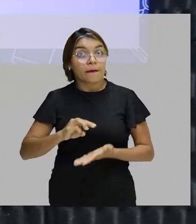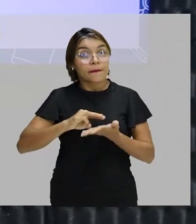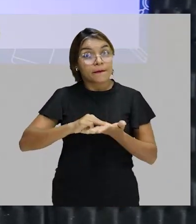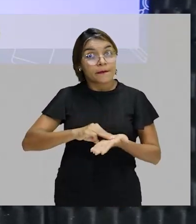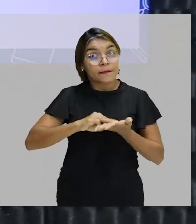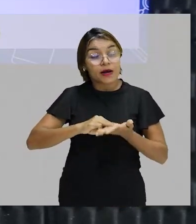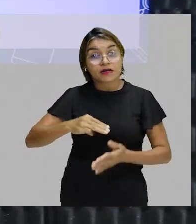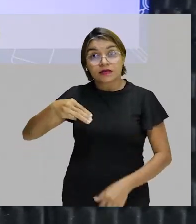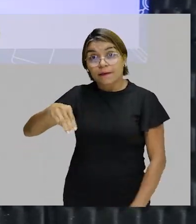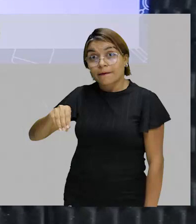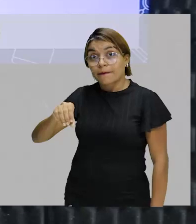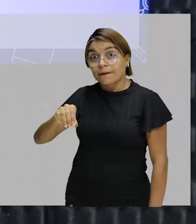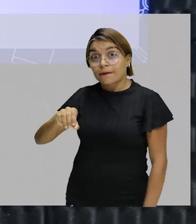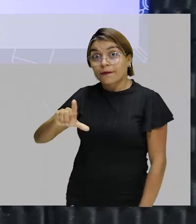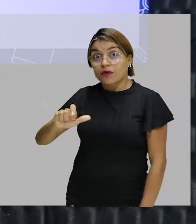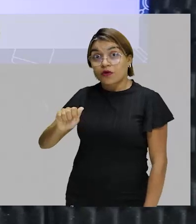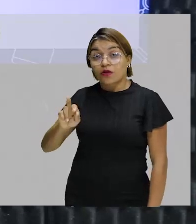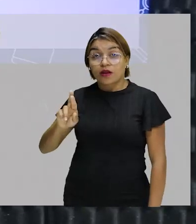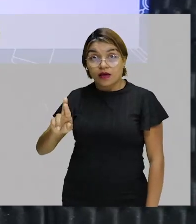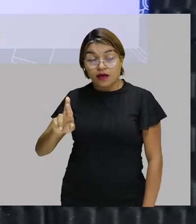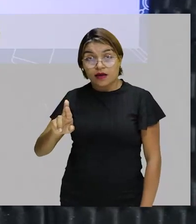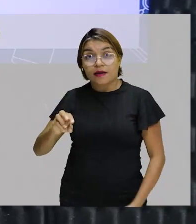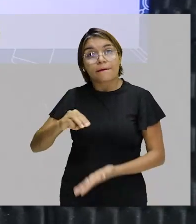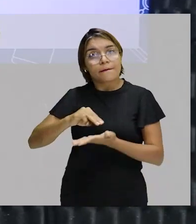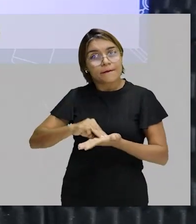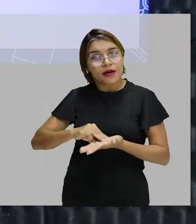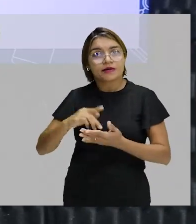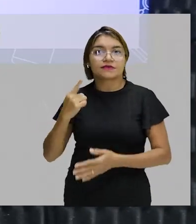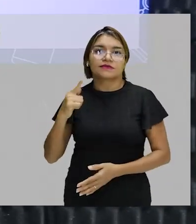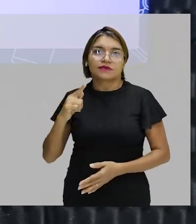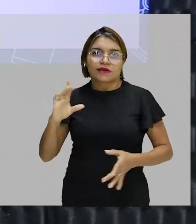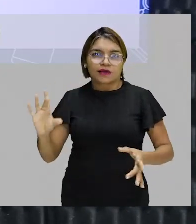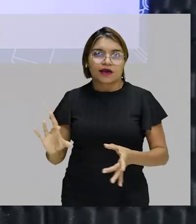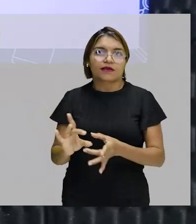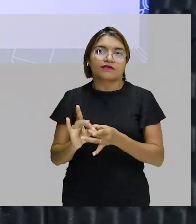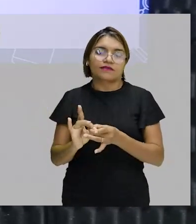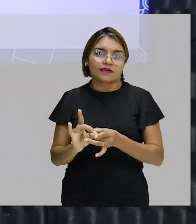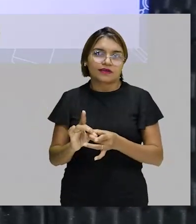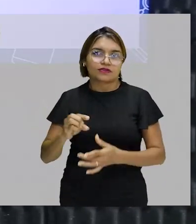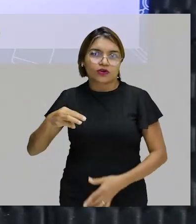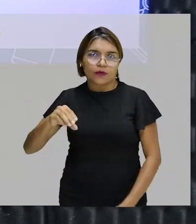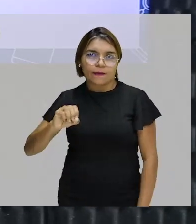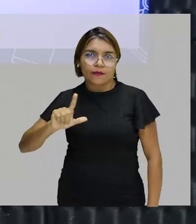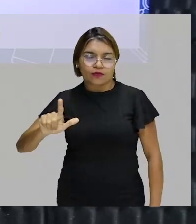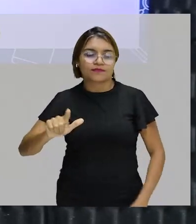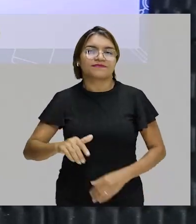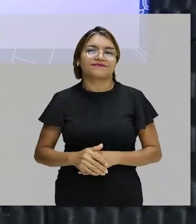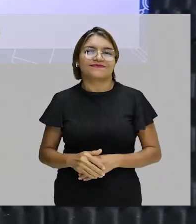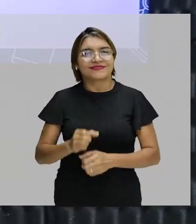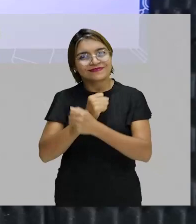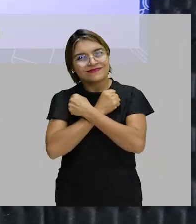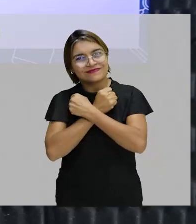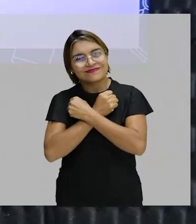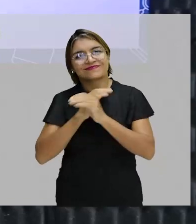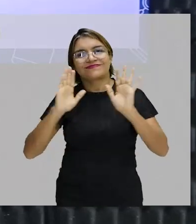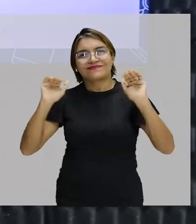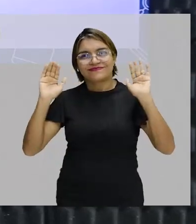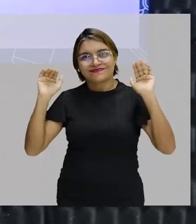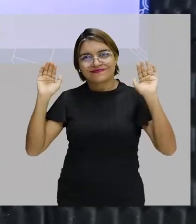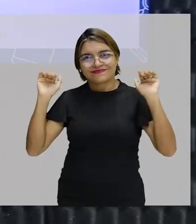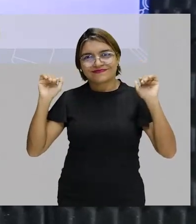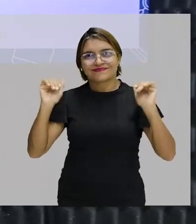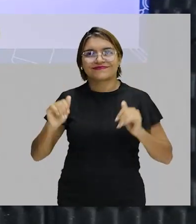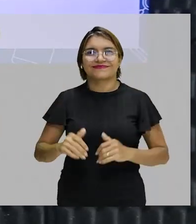molar, que é a massa em gramas, equivalente ao mol. Show de bola? Turma, forte abraço, até a próxima.